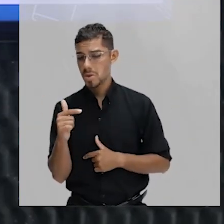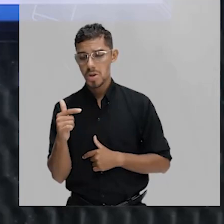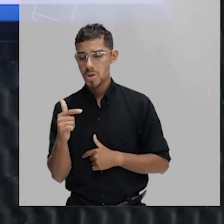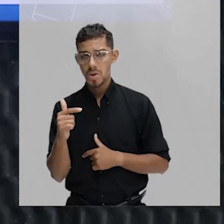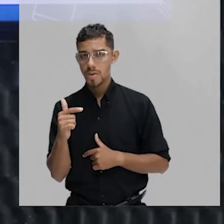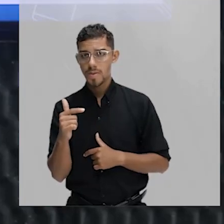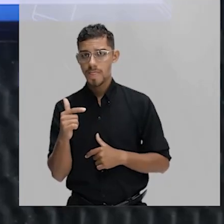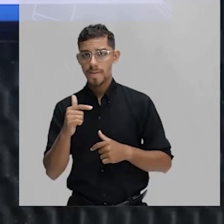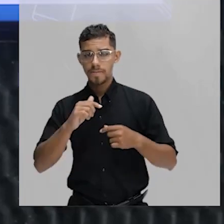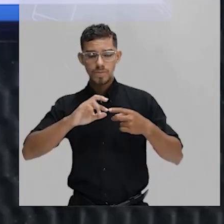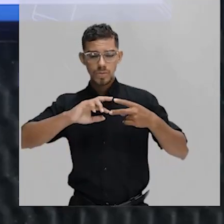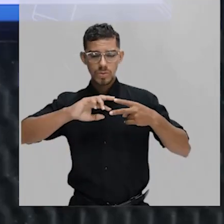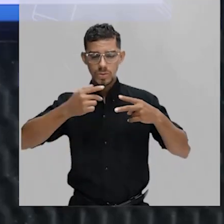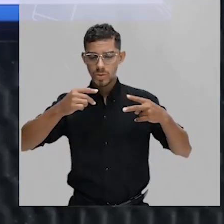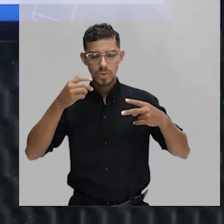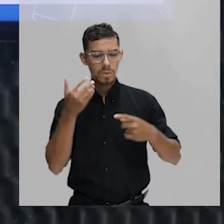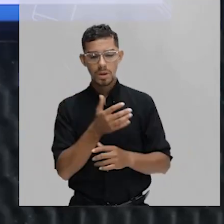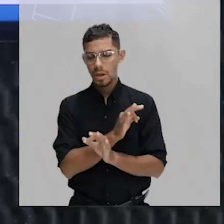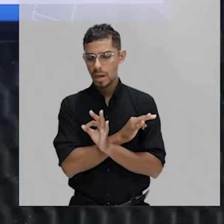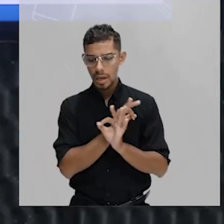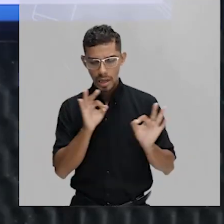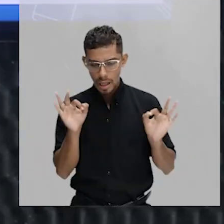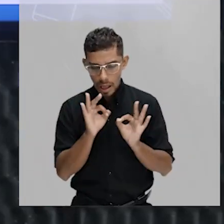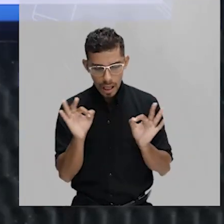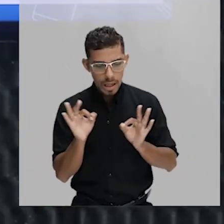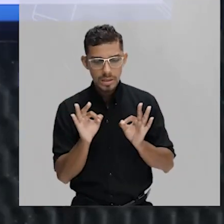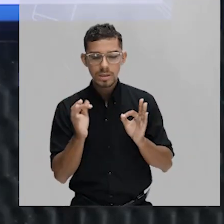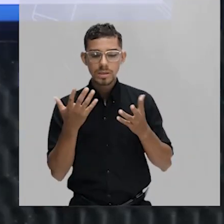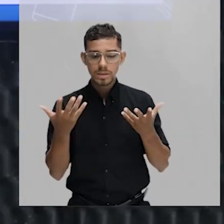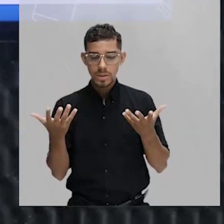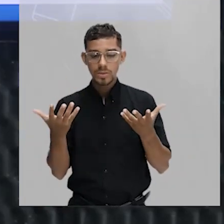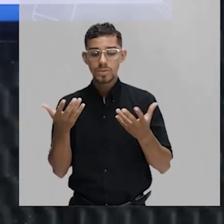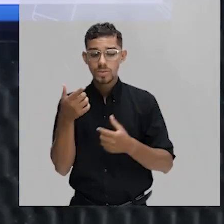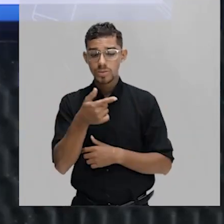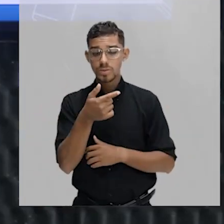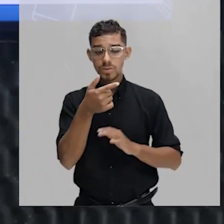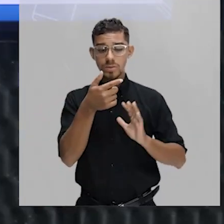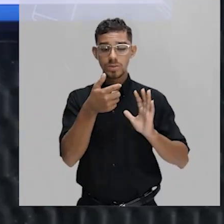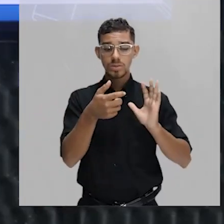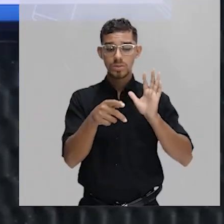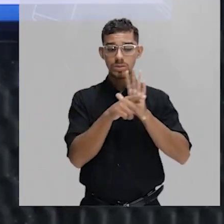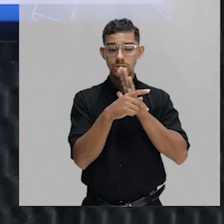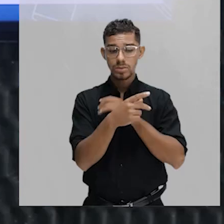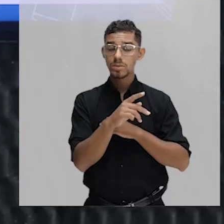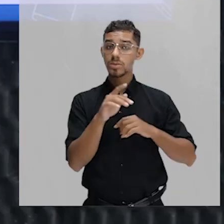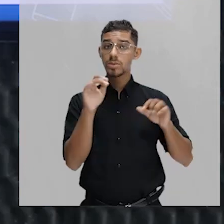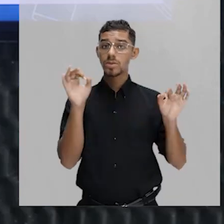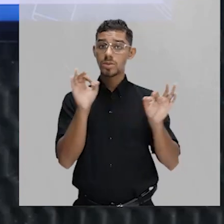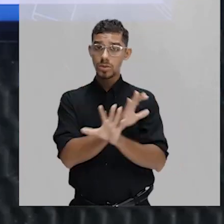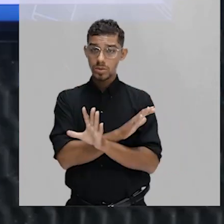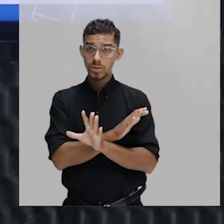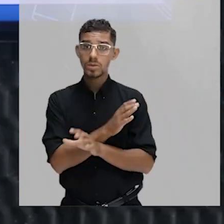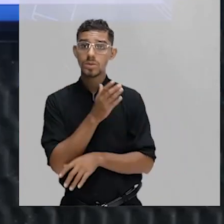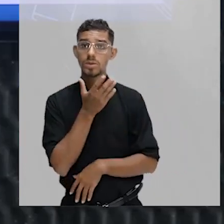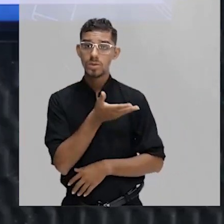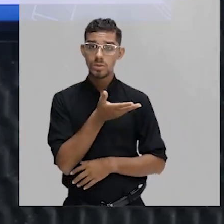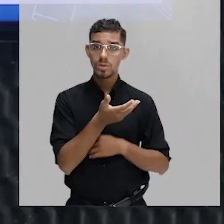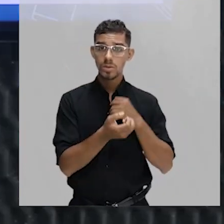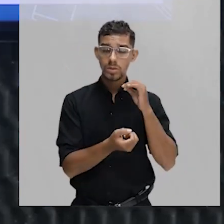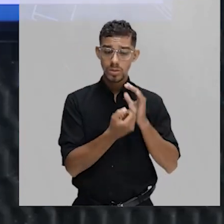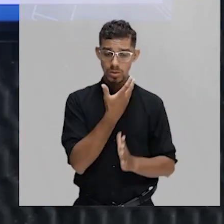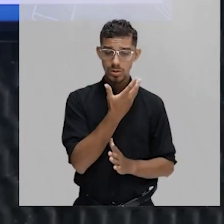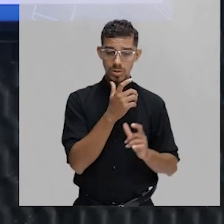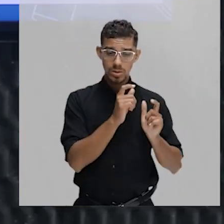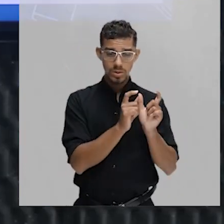nenhuma. Então, inicialmente, quando esse gene é lido, ele é lido por completo. E aí é produzida uma